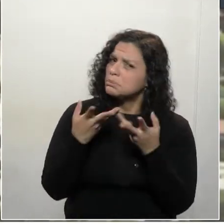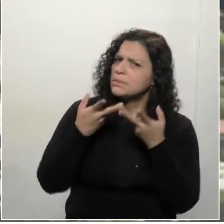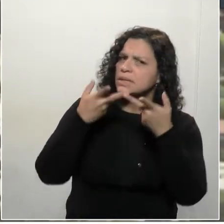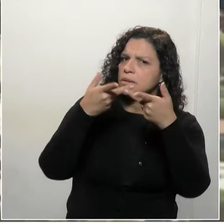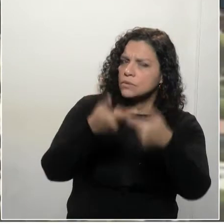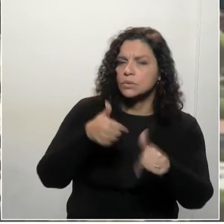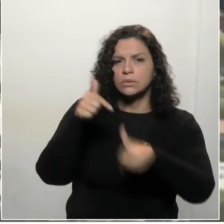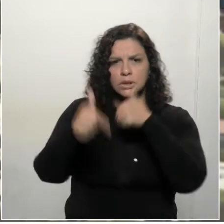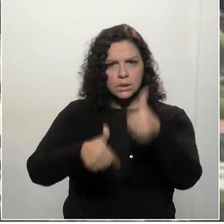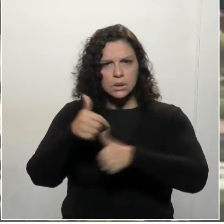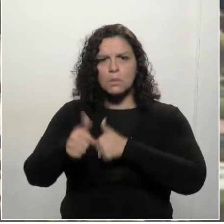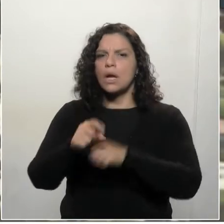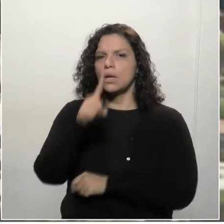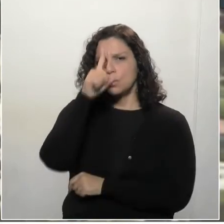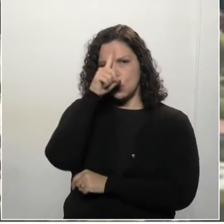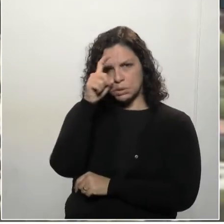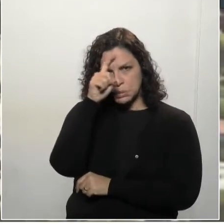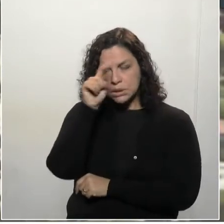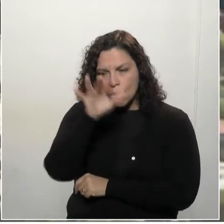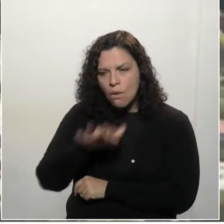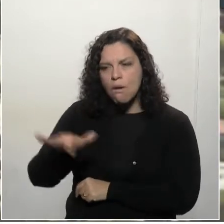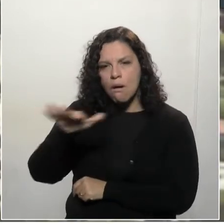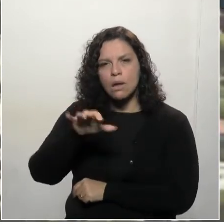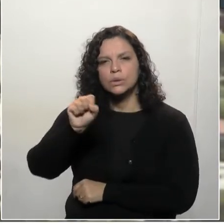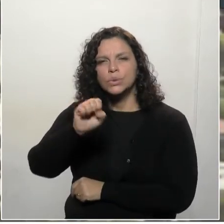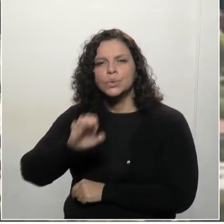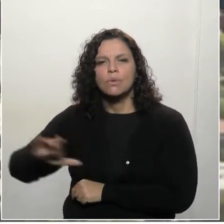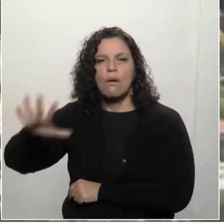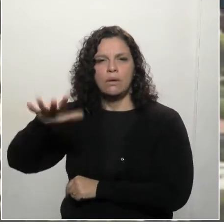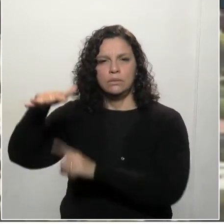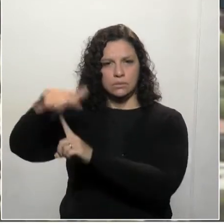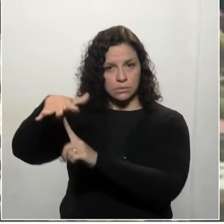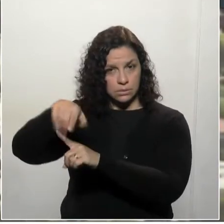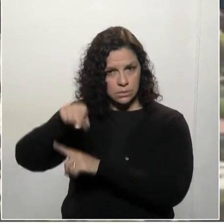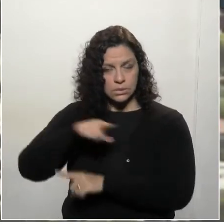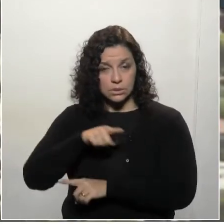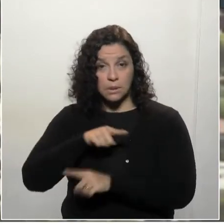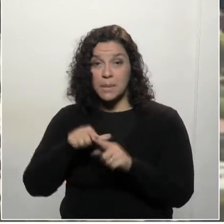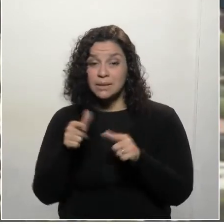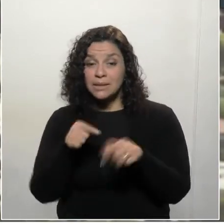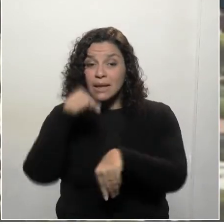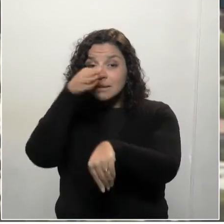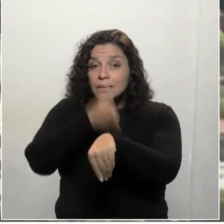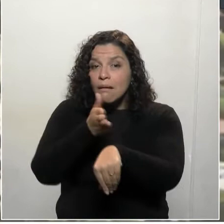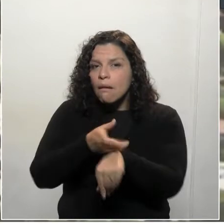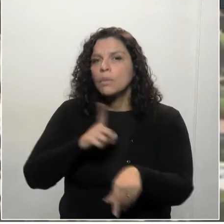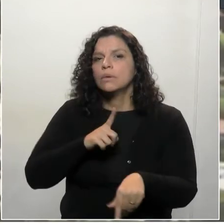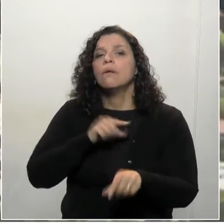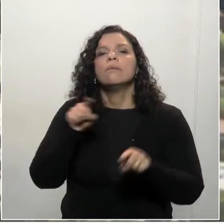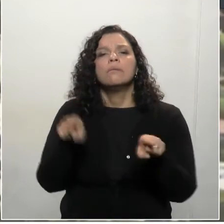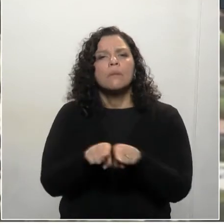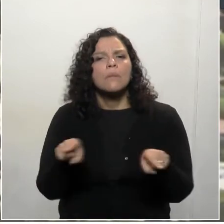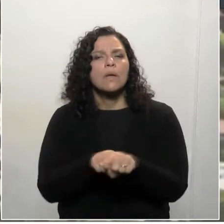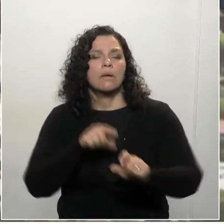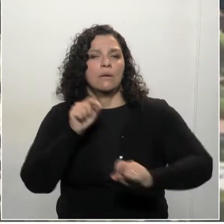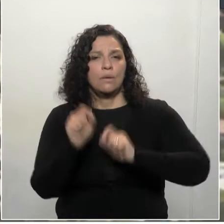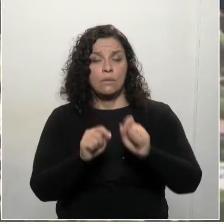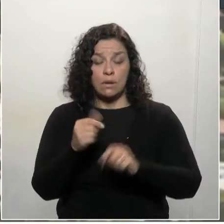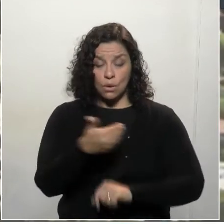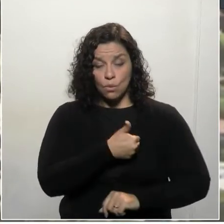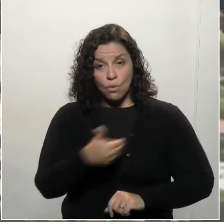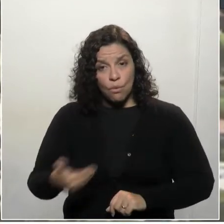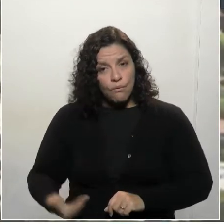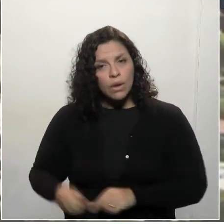estrutura hospitalar, que é o Hospital Regional do Sul-Oeste do Paraná. Mas deu um tempo precioso também para o